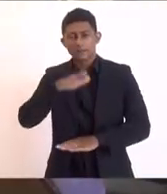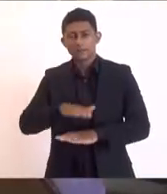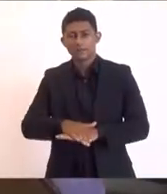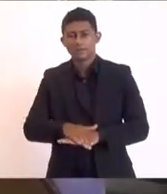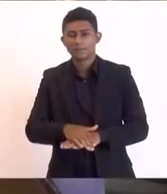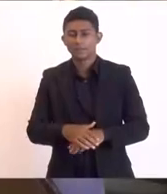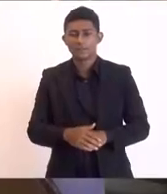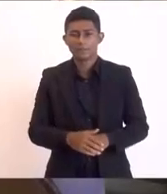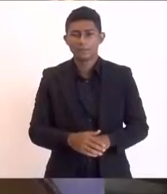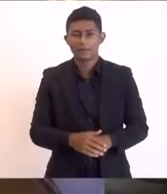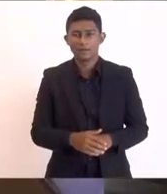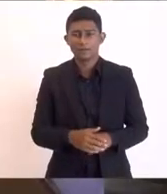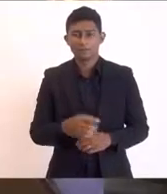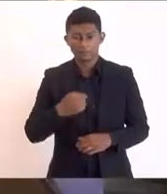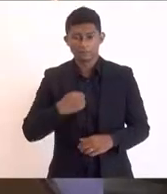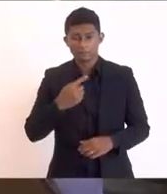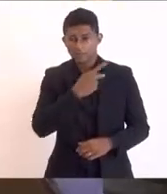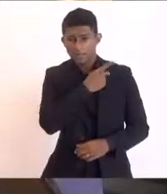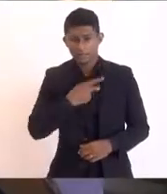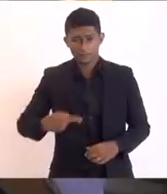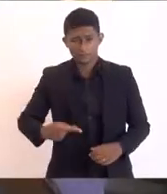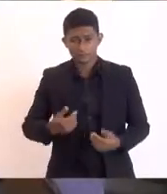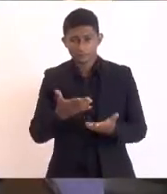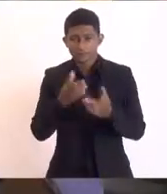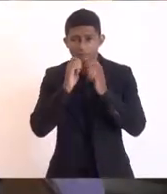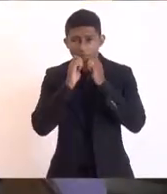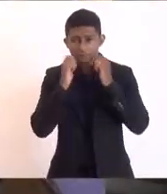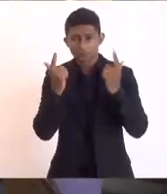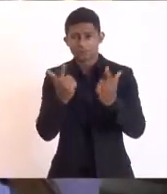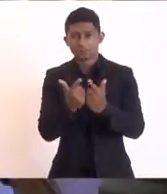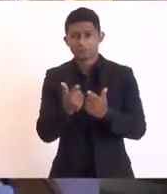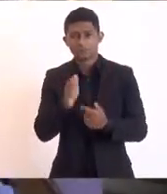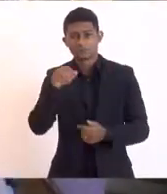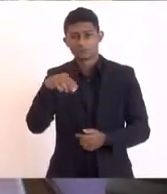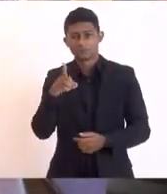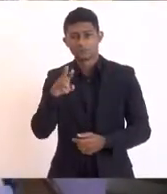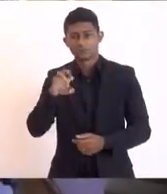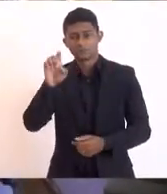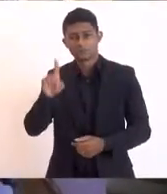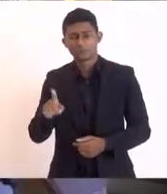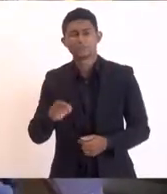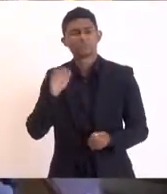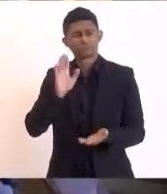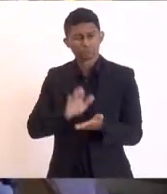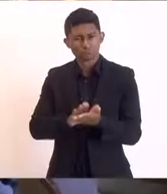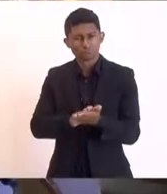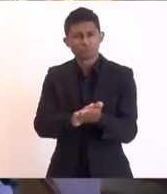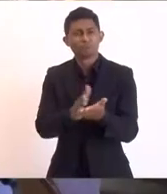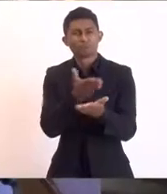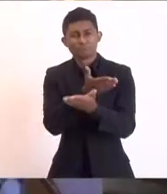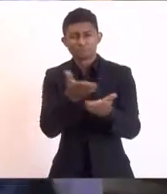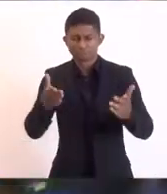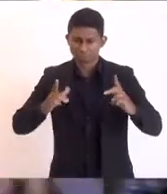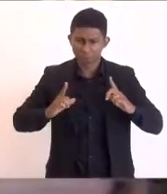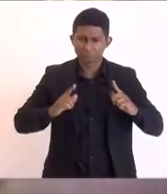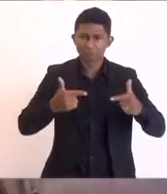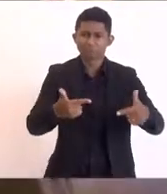presidente da LERJ, André Siciliano, parabenizá-lo por essa iniciativa da criação